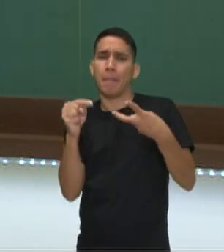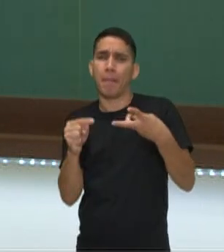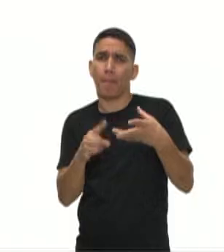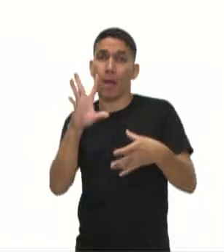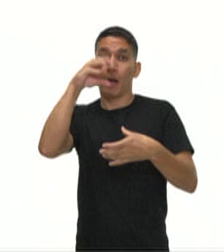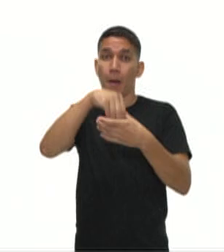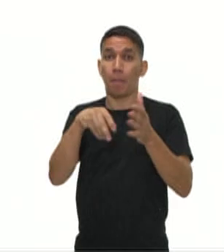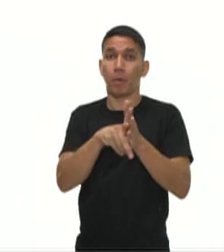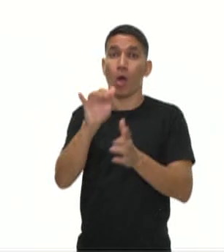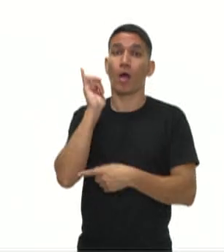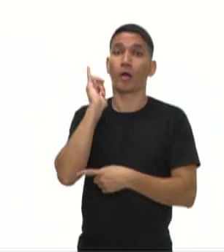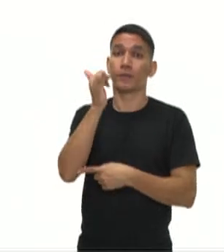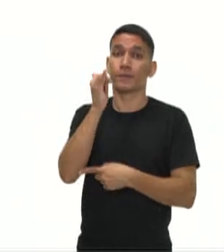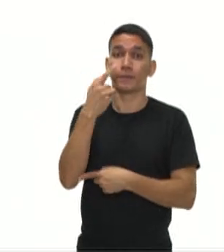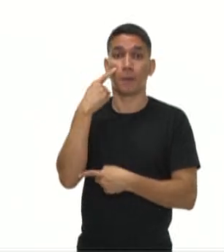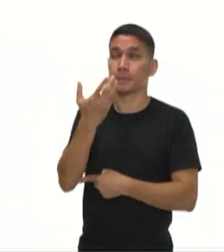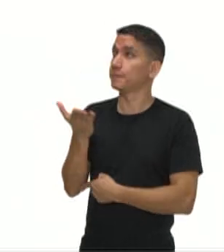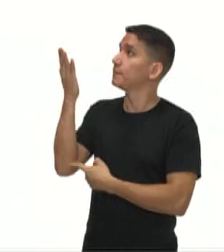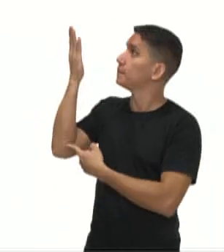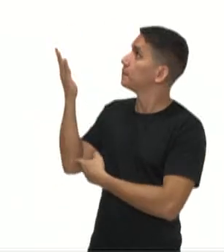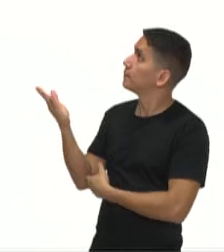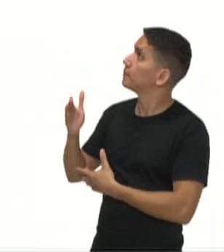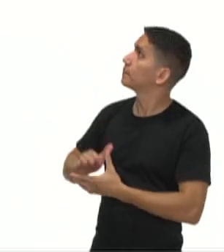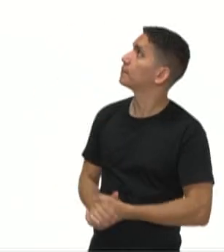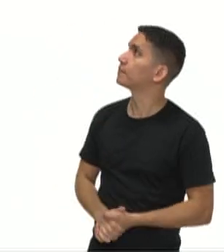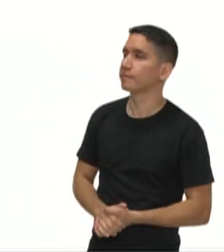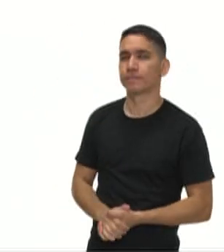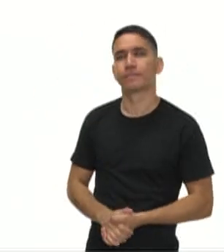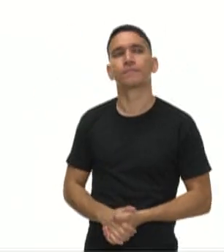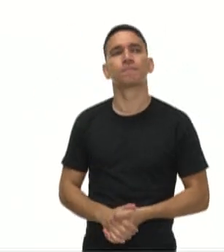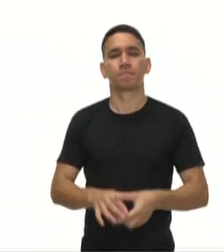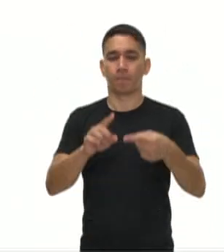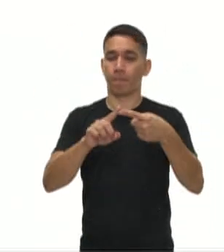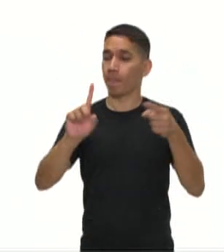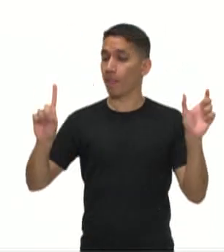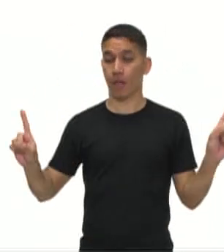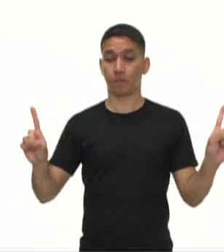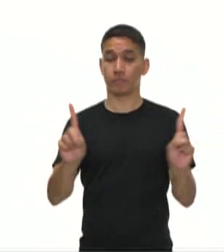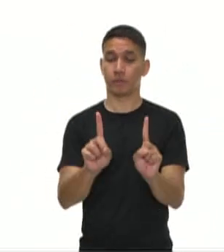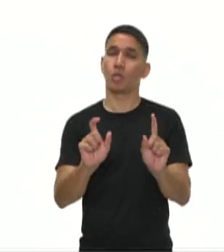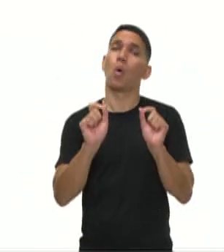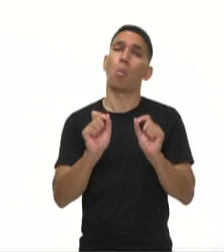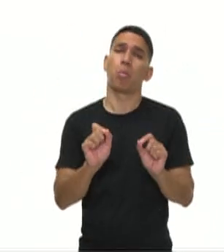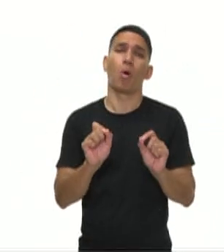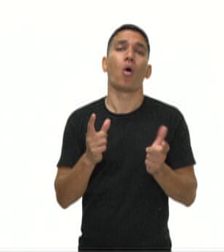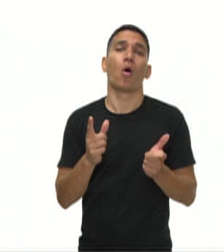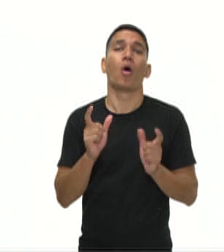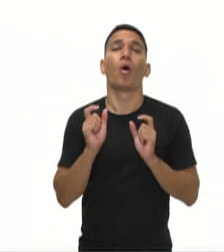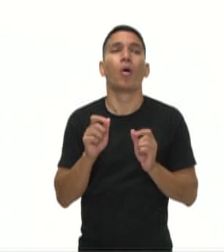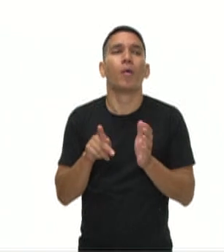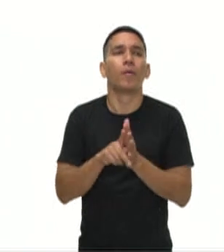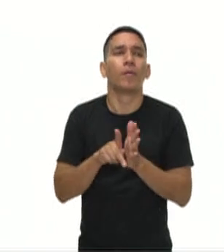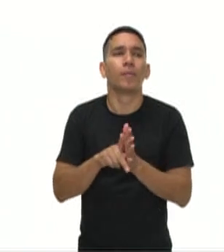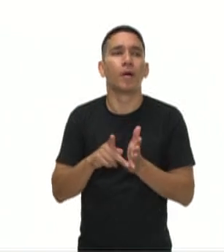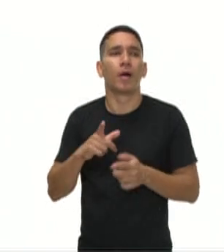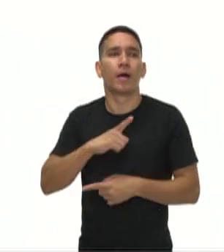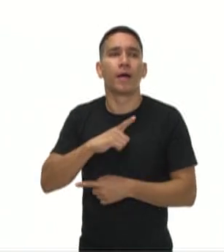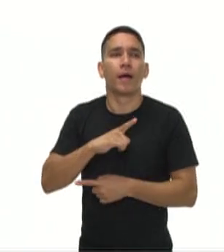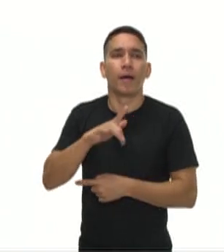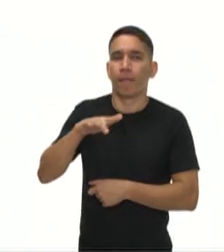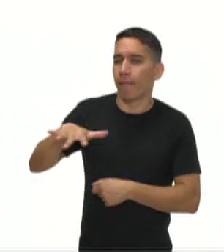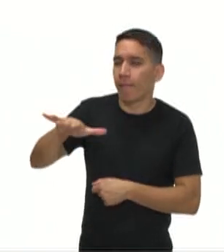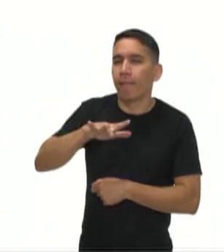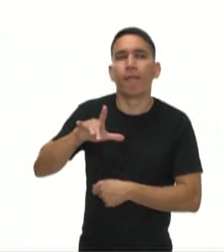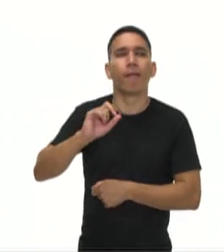conto, vamos saber aqui no Amiúde, personagens, podem ser planos ou redondos, o